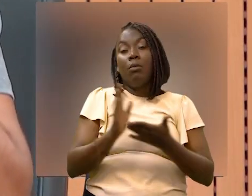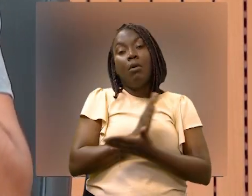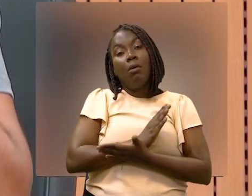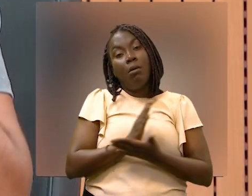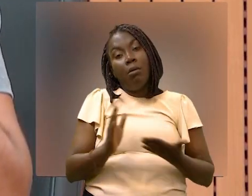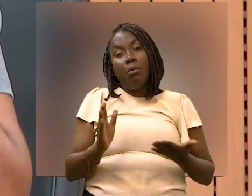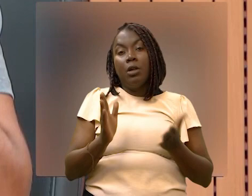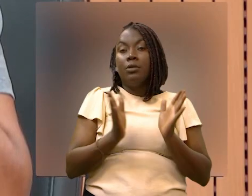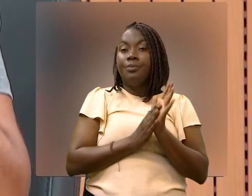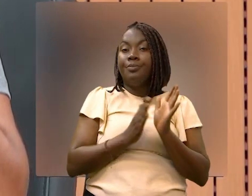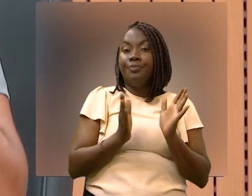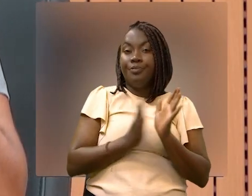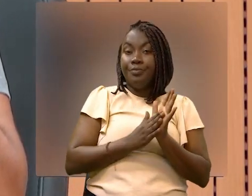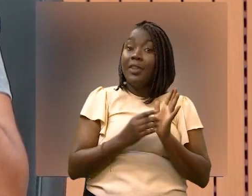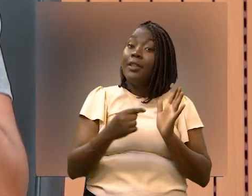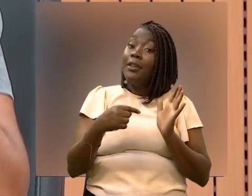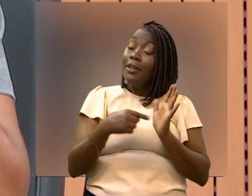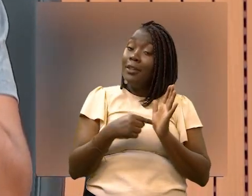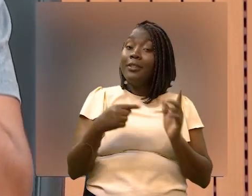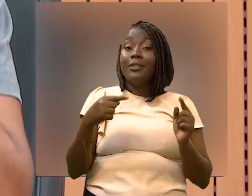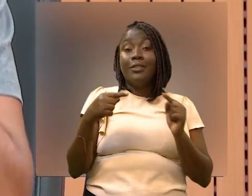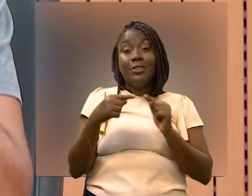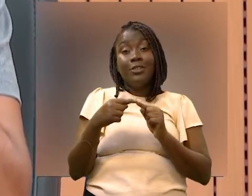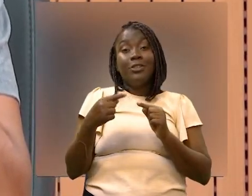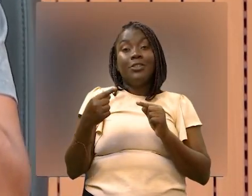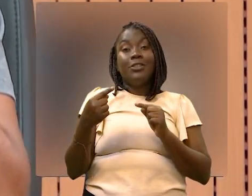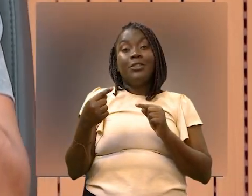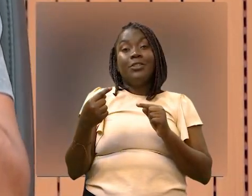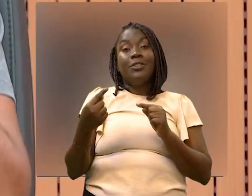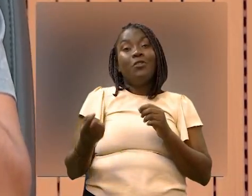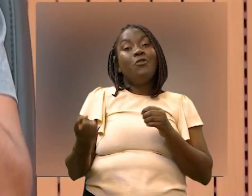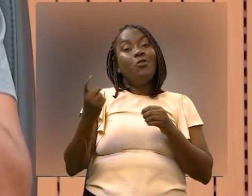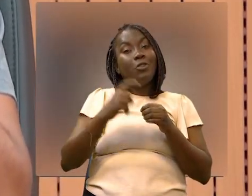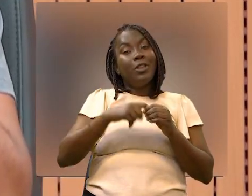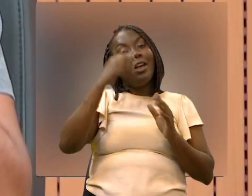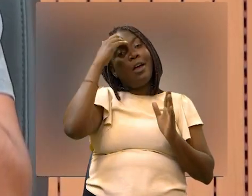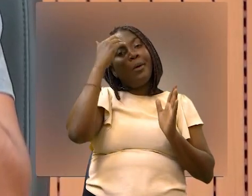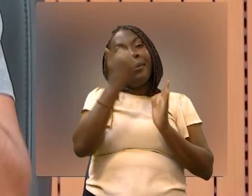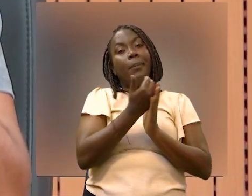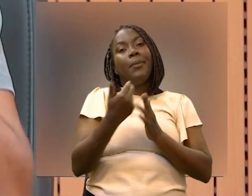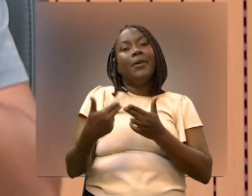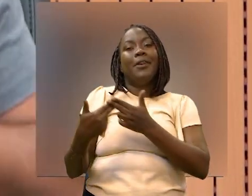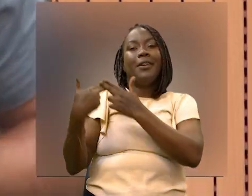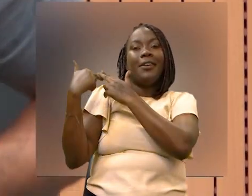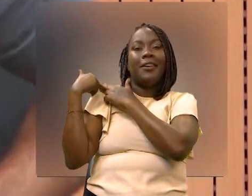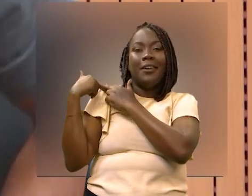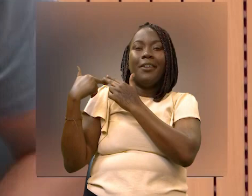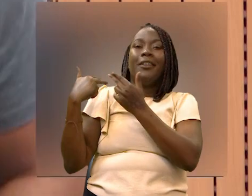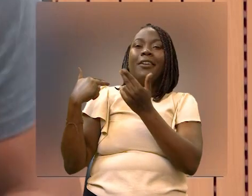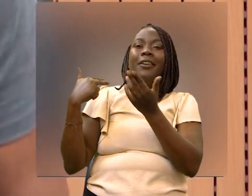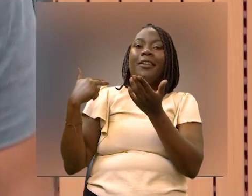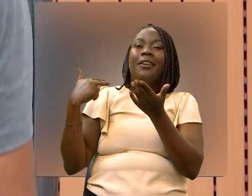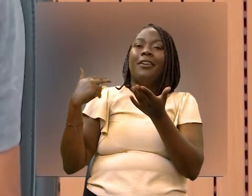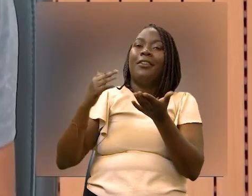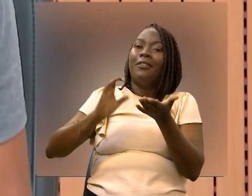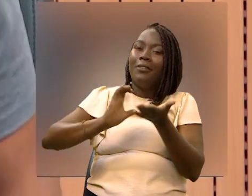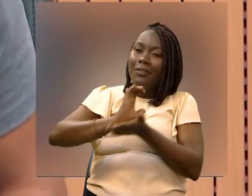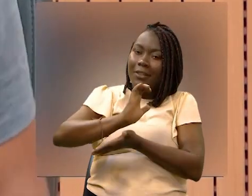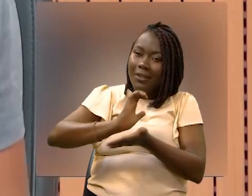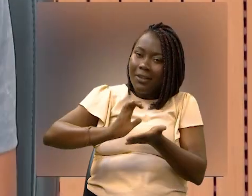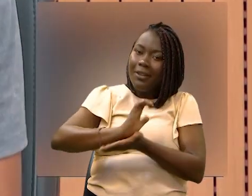alguns pontos de pauta e é nesse sentido do BNDES voltar a cumprir o seu papel de realmente